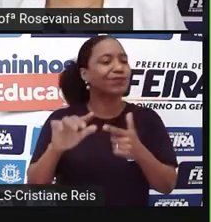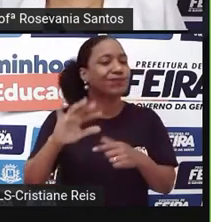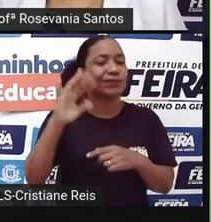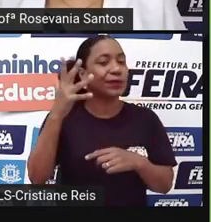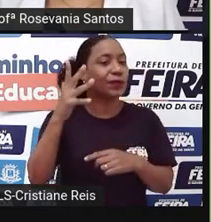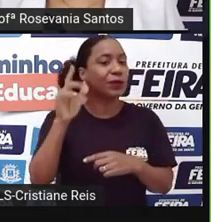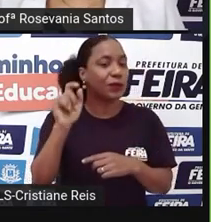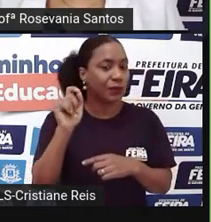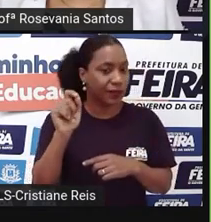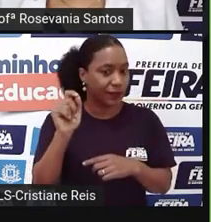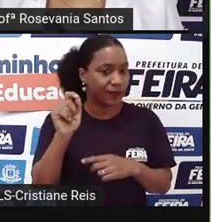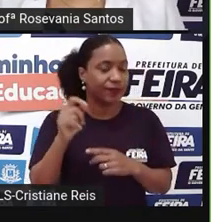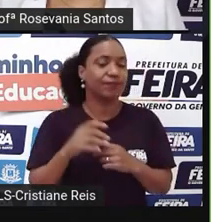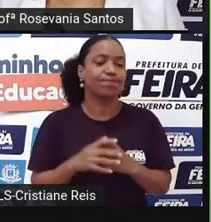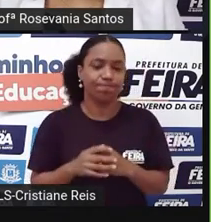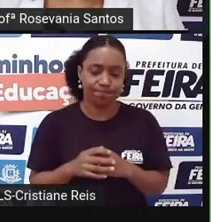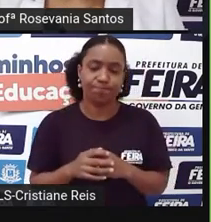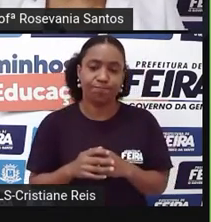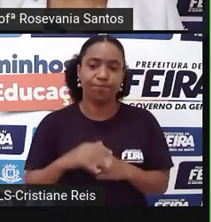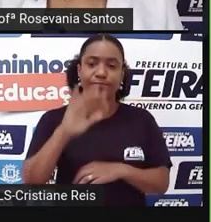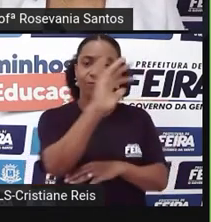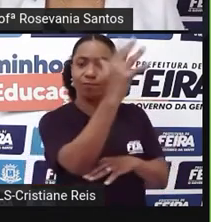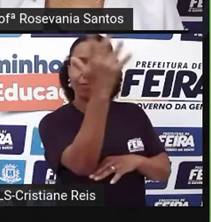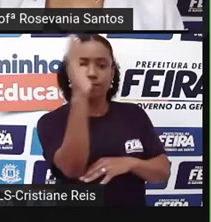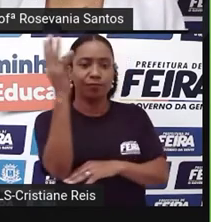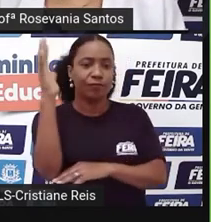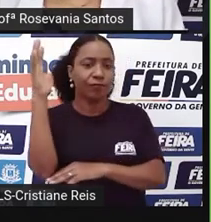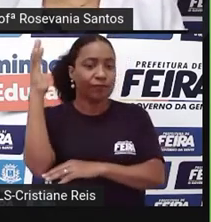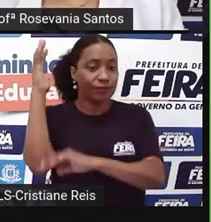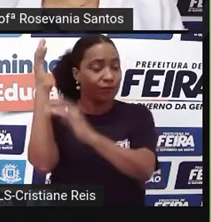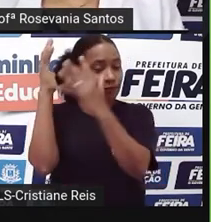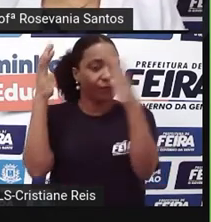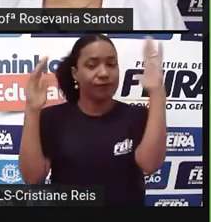desmatamento, que a gente sabe que está, cada ano que passa, né,